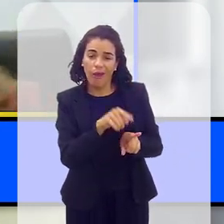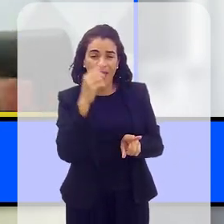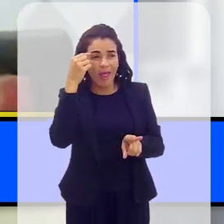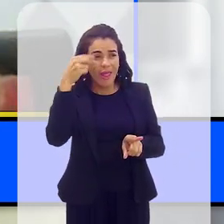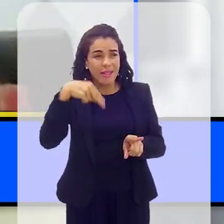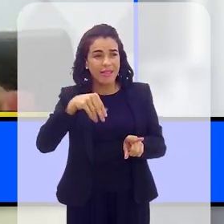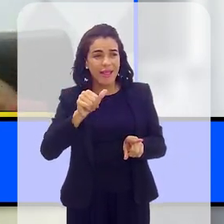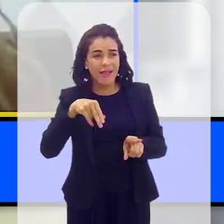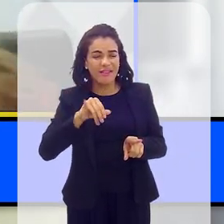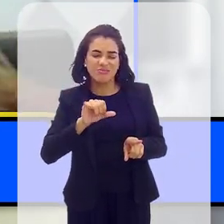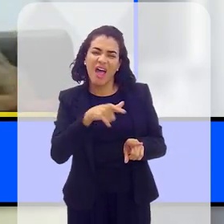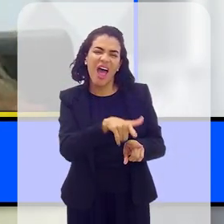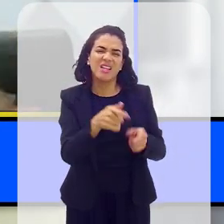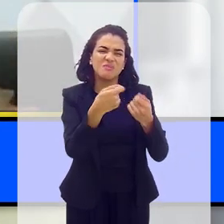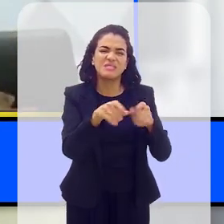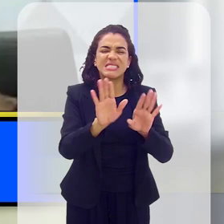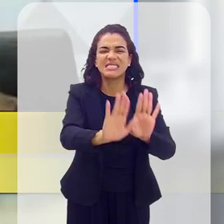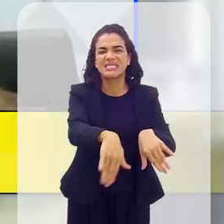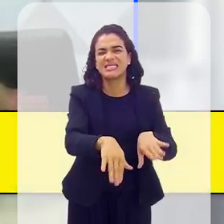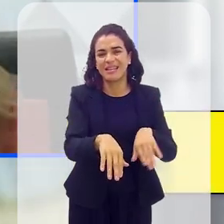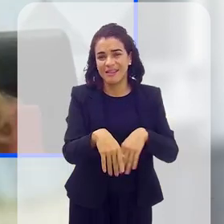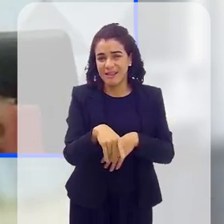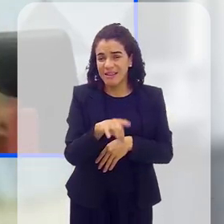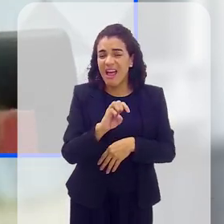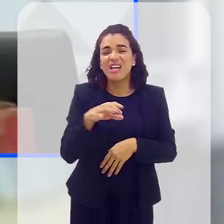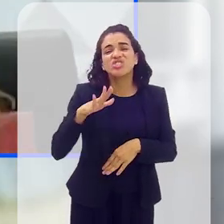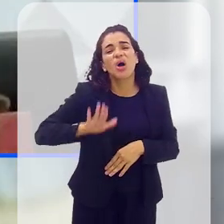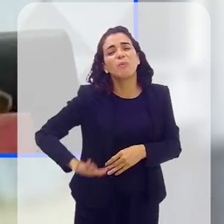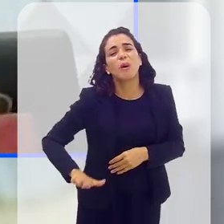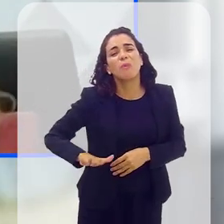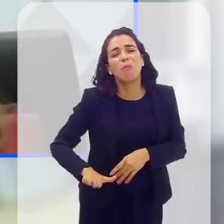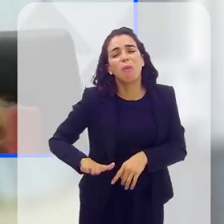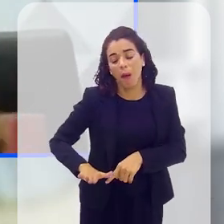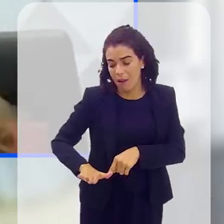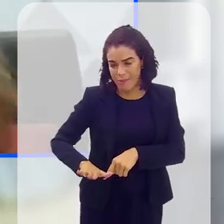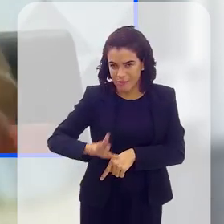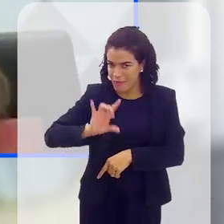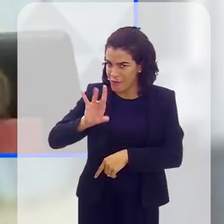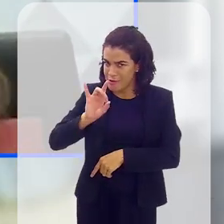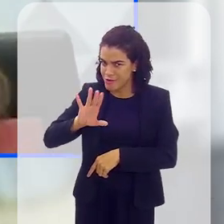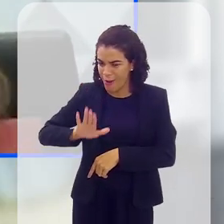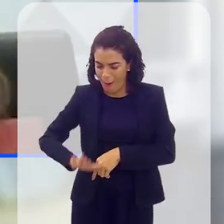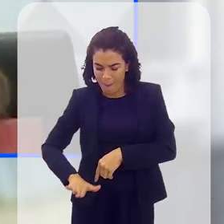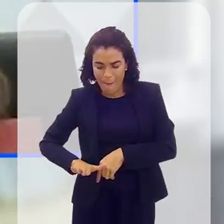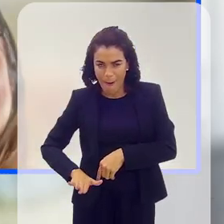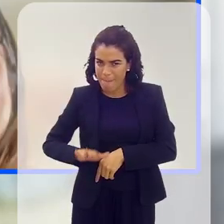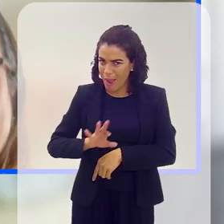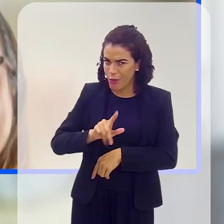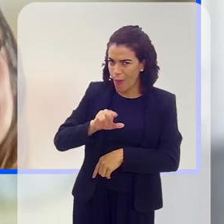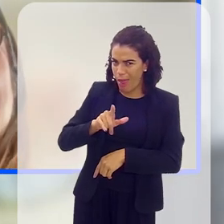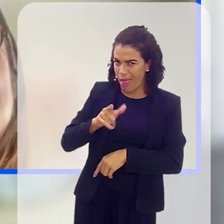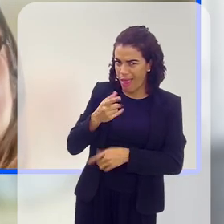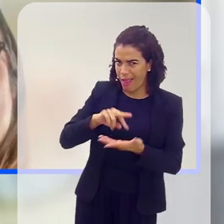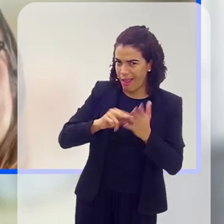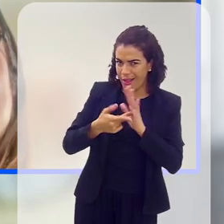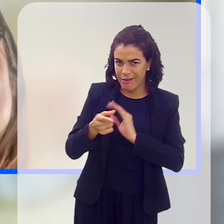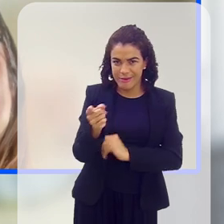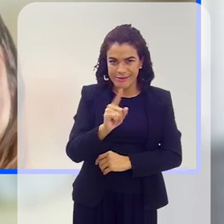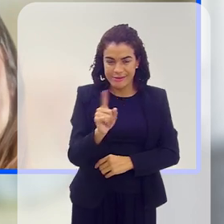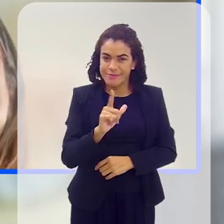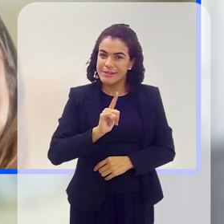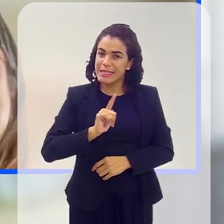a gente pensa em nanismo, fala assim, ah, não, não precisa, é só baixa estatura e não é baixa estatura ponto,